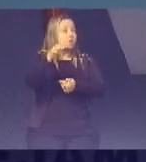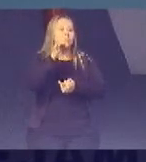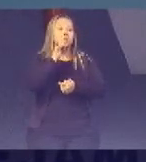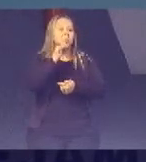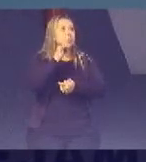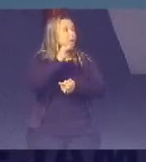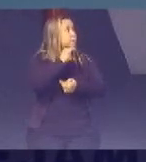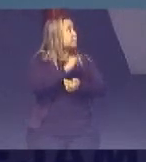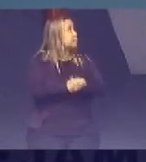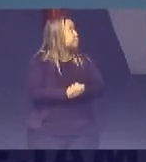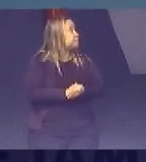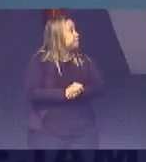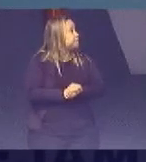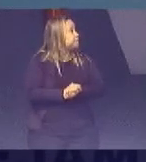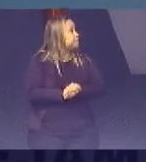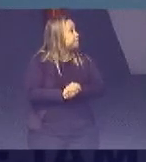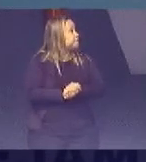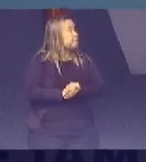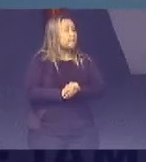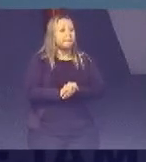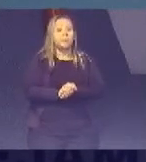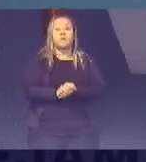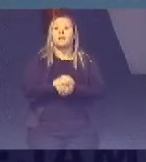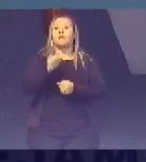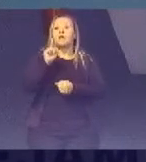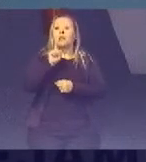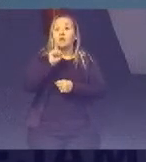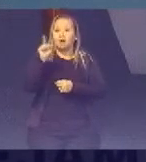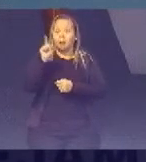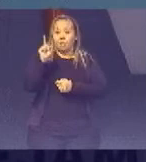Que o DS2 É aquele